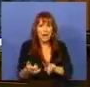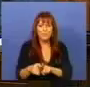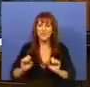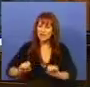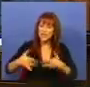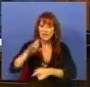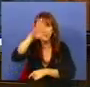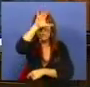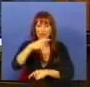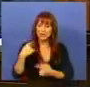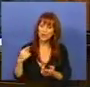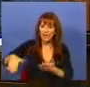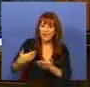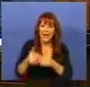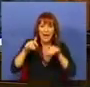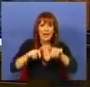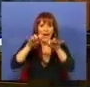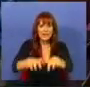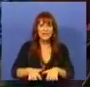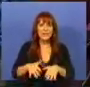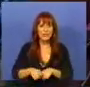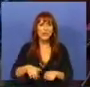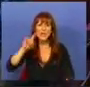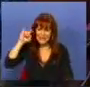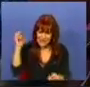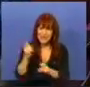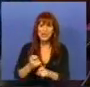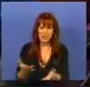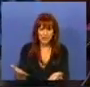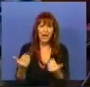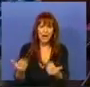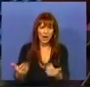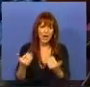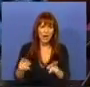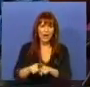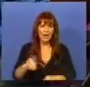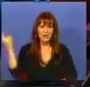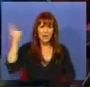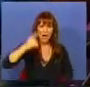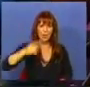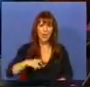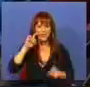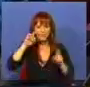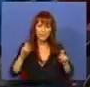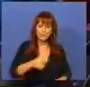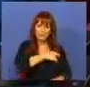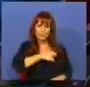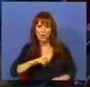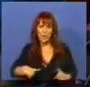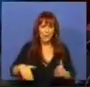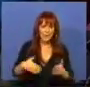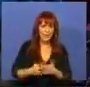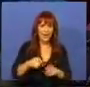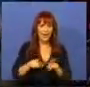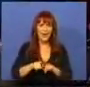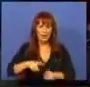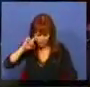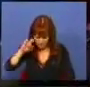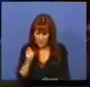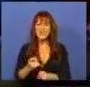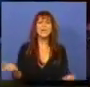da iniciativa do Governo, que veio a esta Assembleia exigindo que as autoridades de supervisão passem a